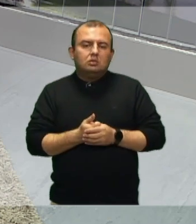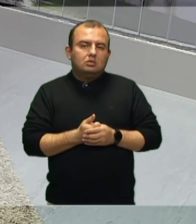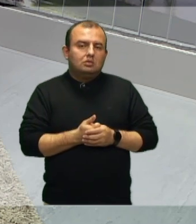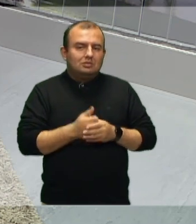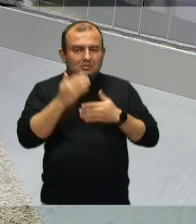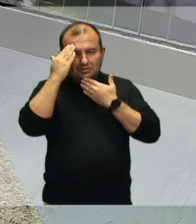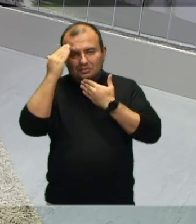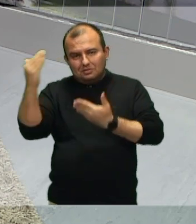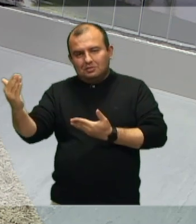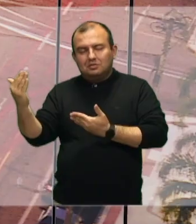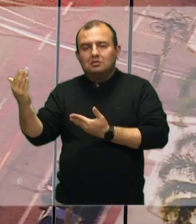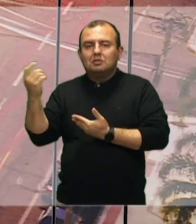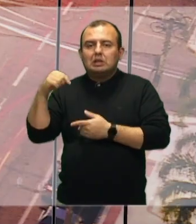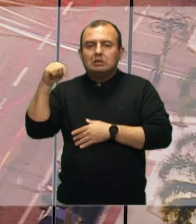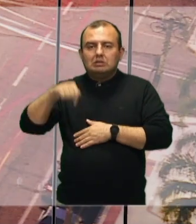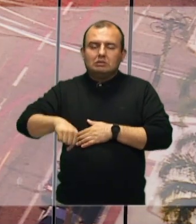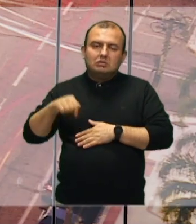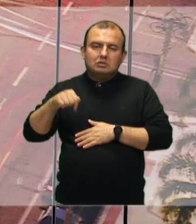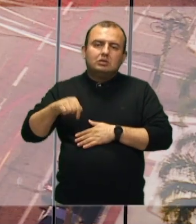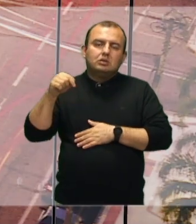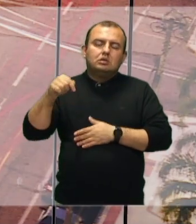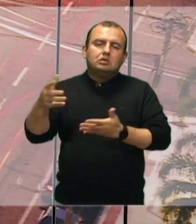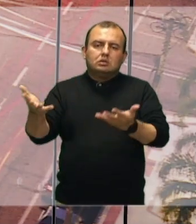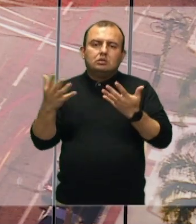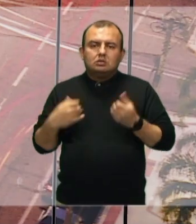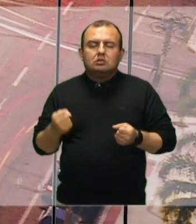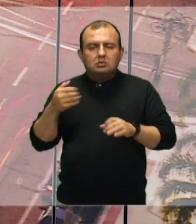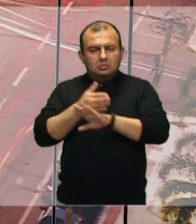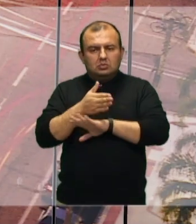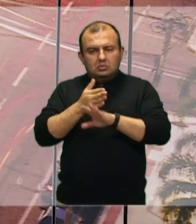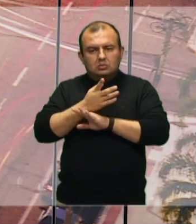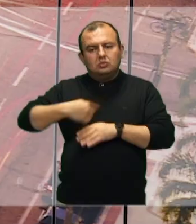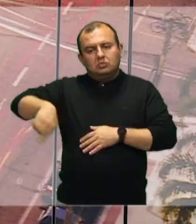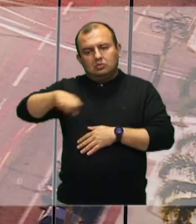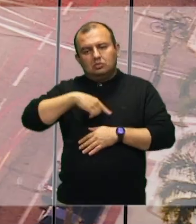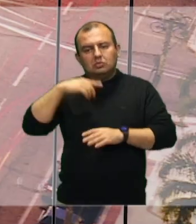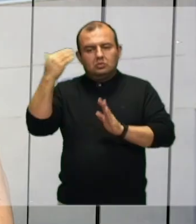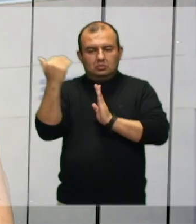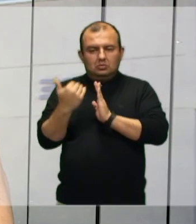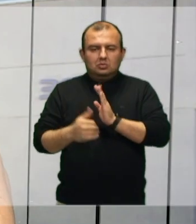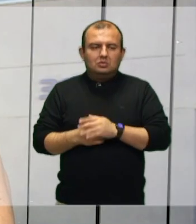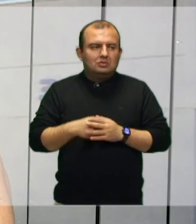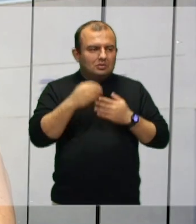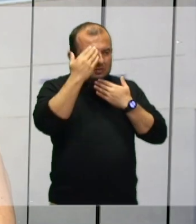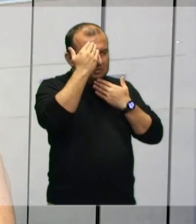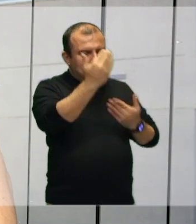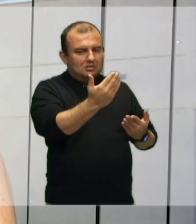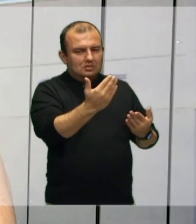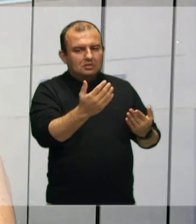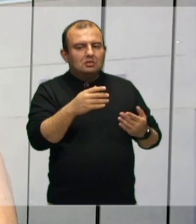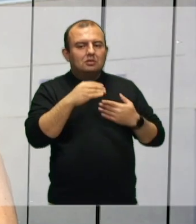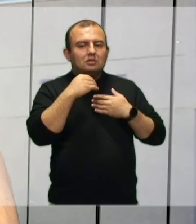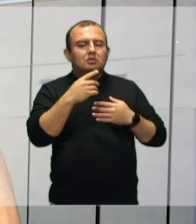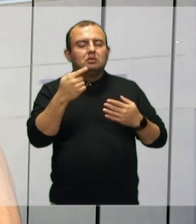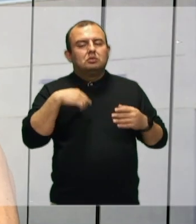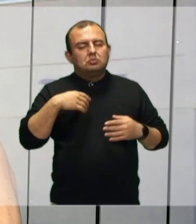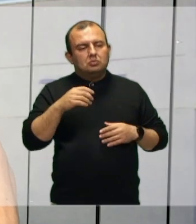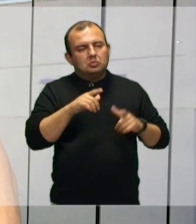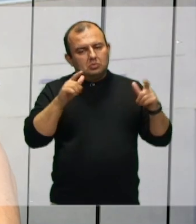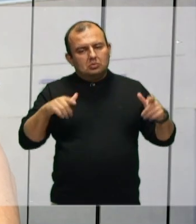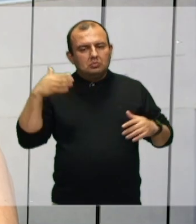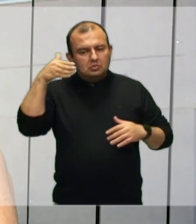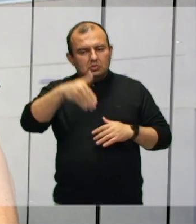Muito obrigado, Ricardo, por aceitar o convite e participar conosco aqui do programa. Obrigado, eu também agradeço por todo o